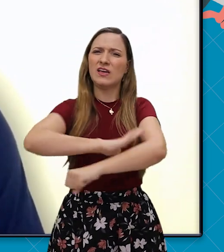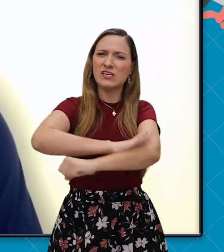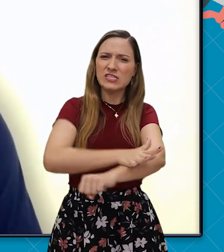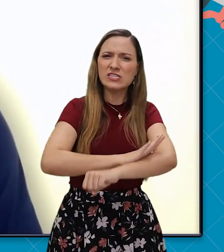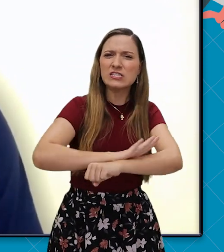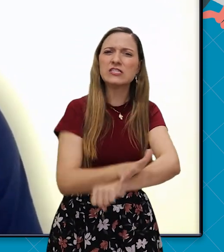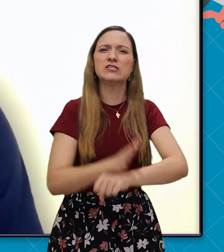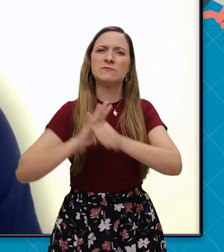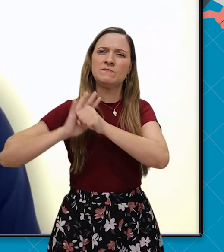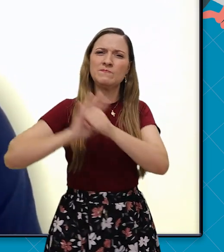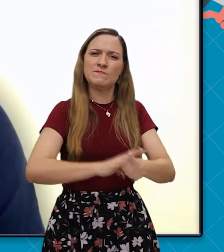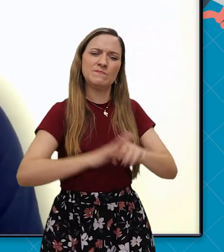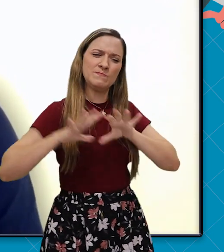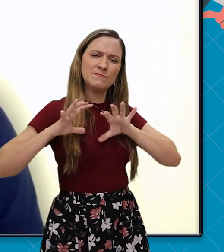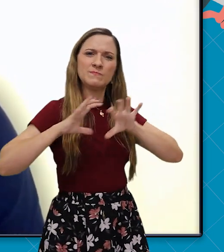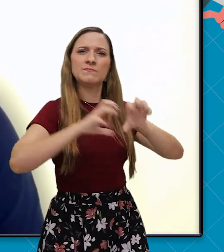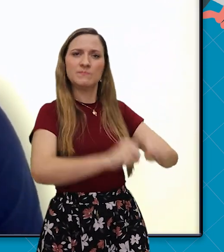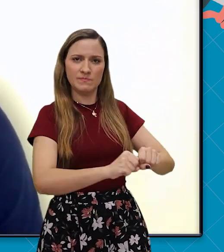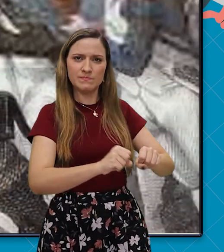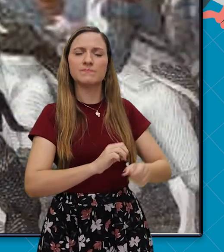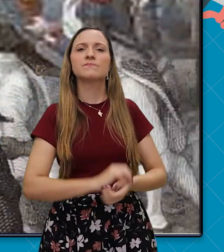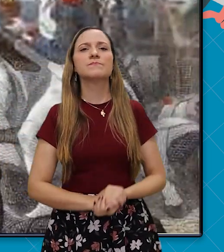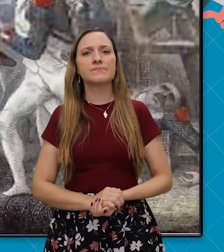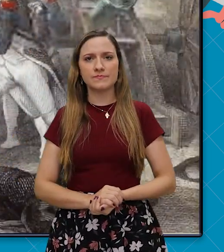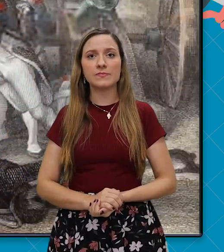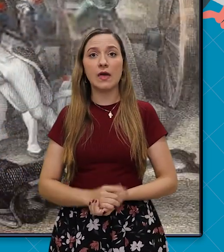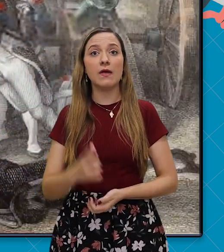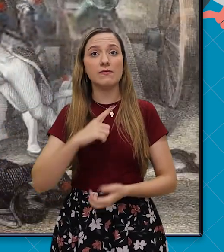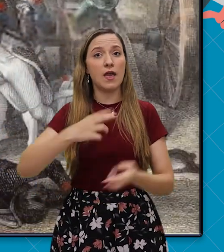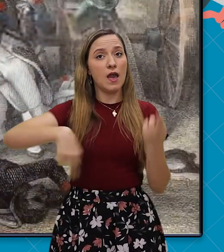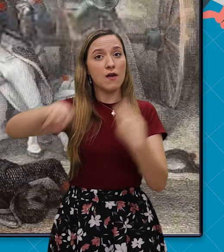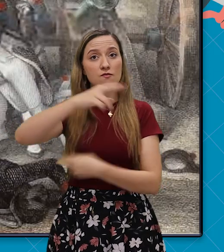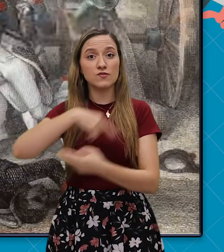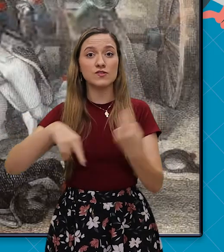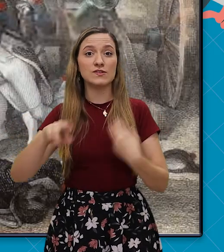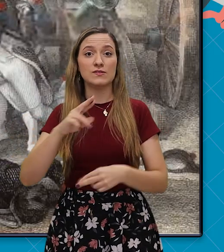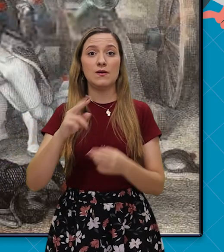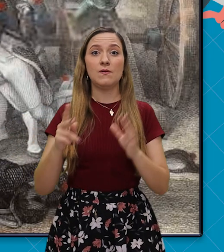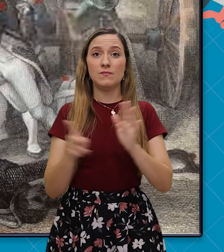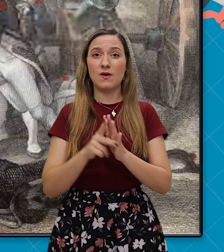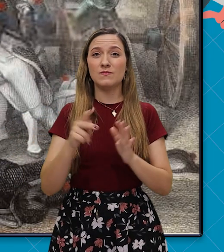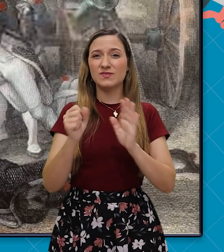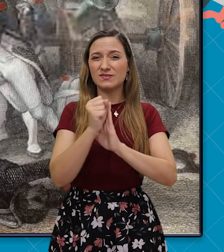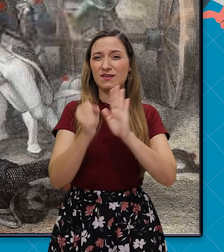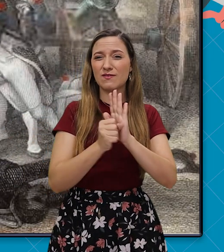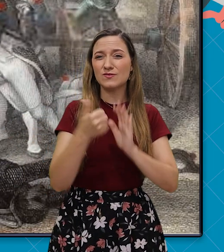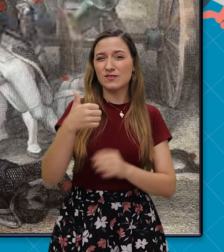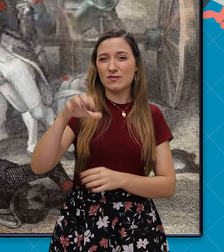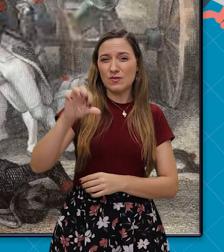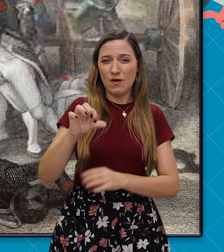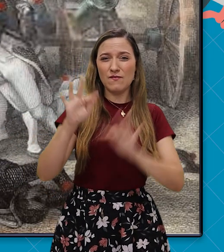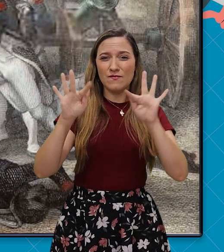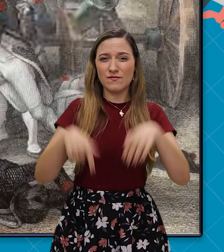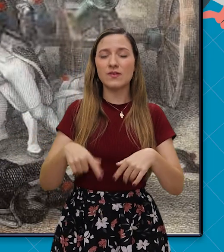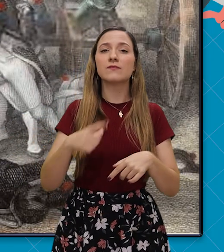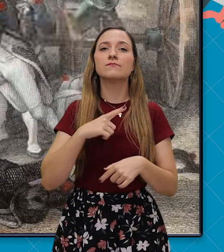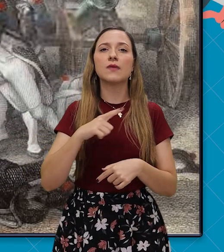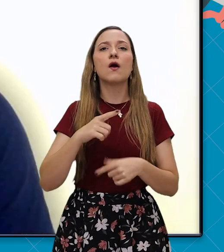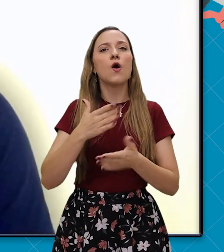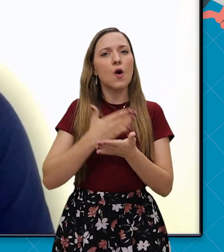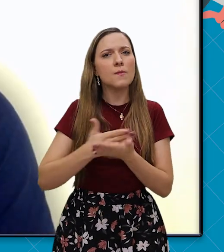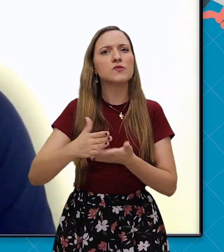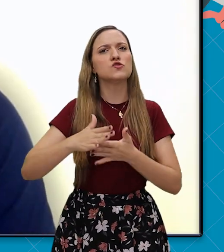colonialismo e o neocolonialismo. Com a revolução haitiana no final do século 19, se deu um movimento